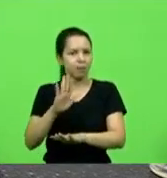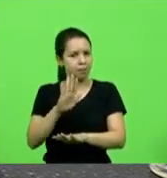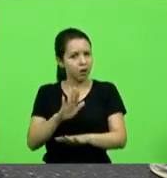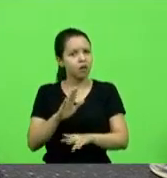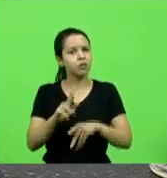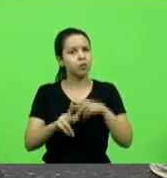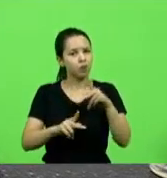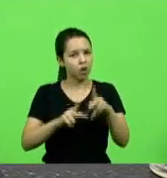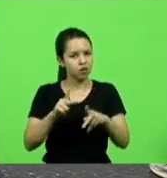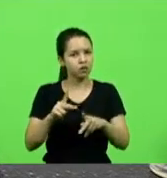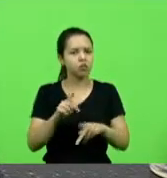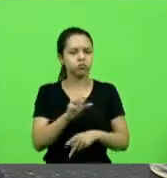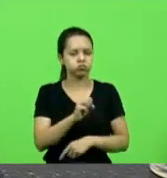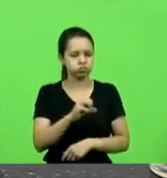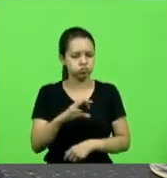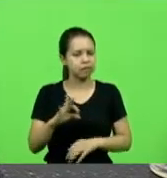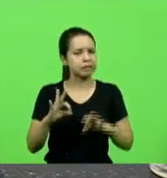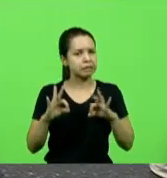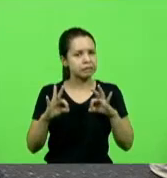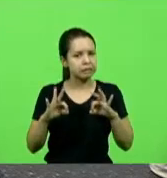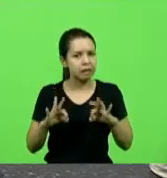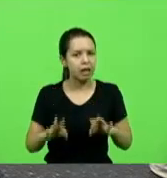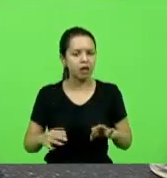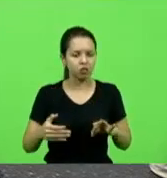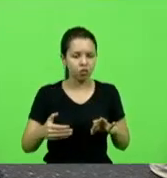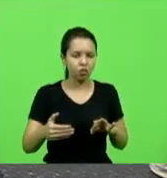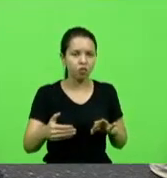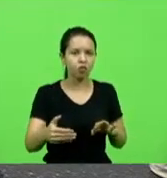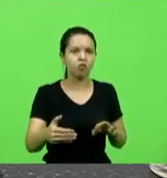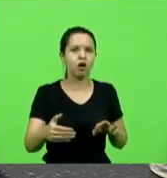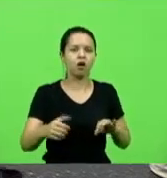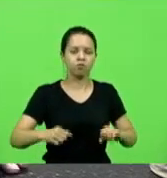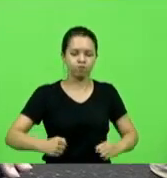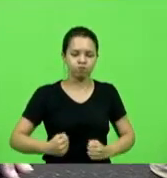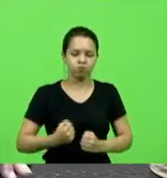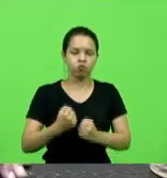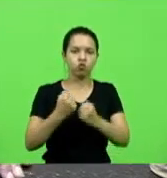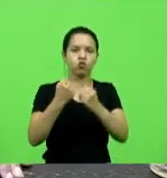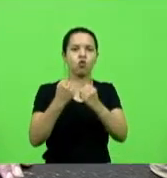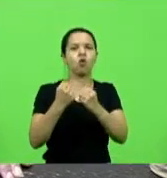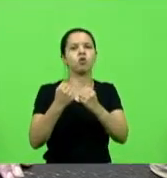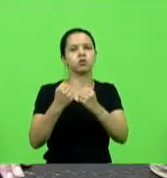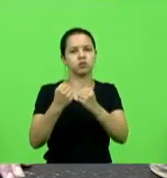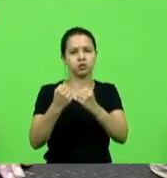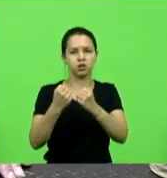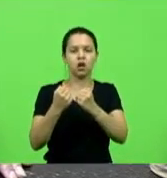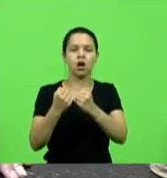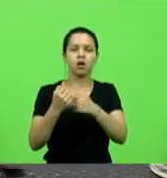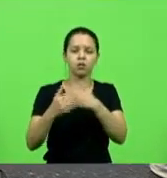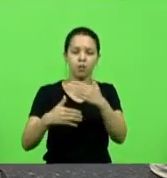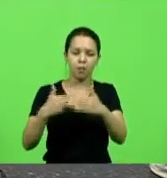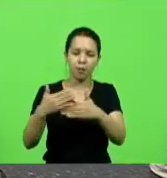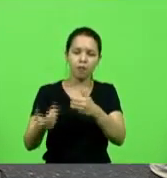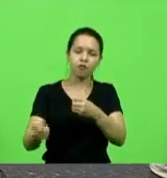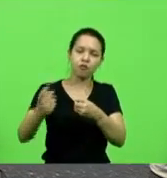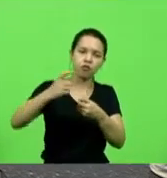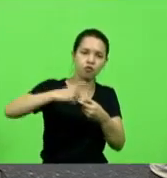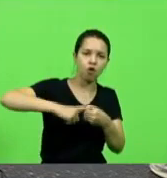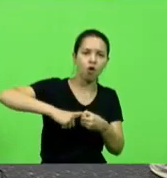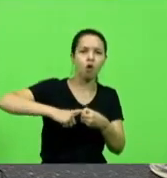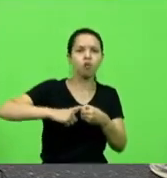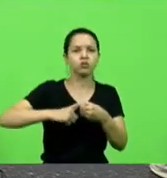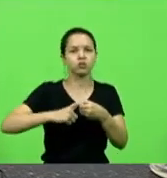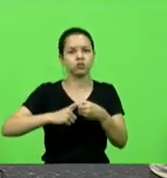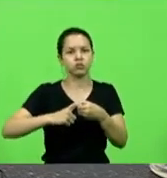para superar e para voltarmos o deputado Nazareno a normalidade de